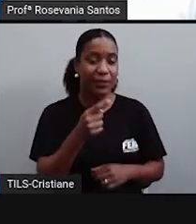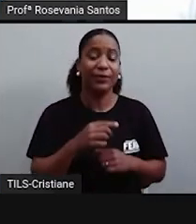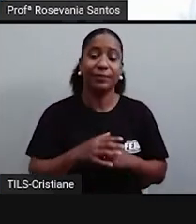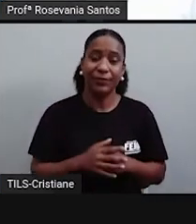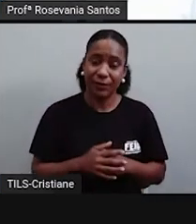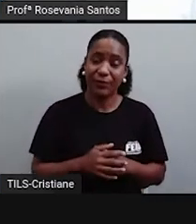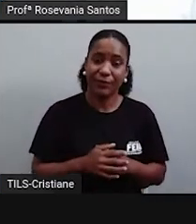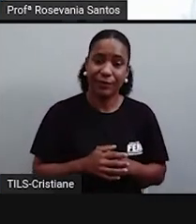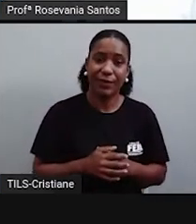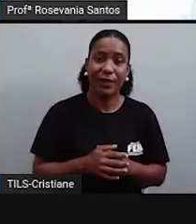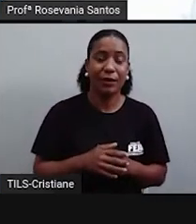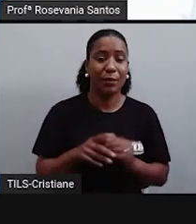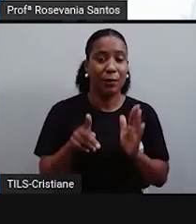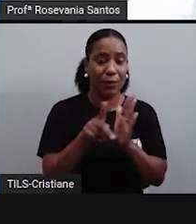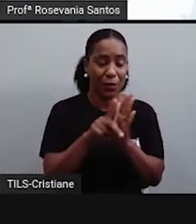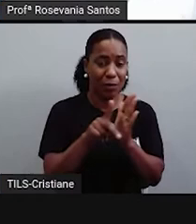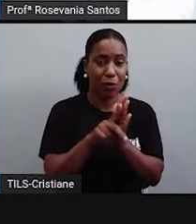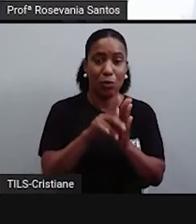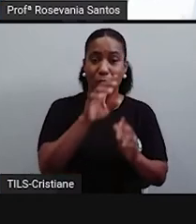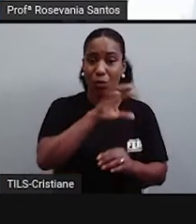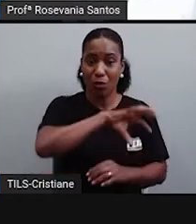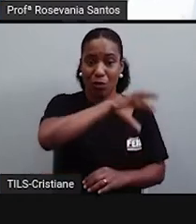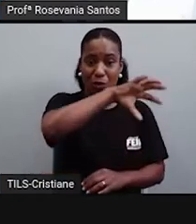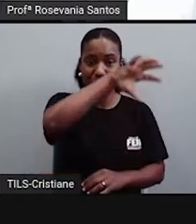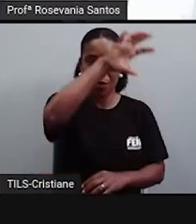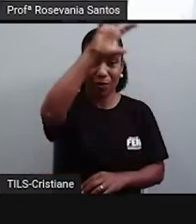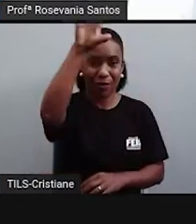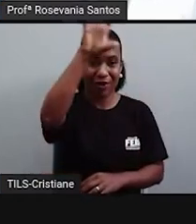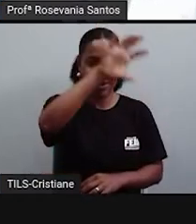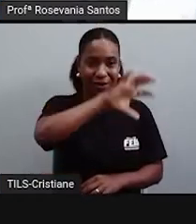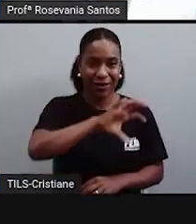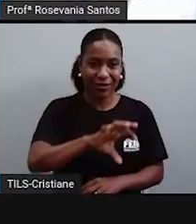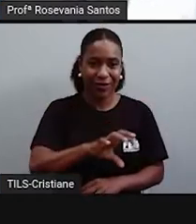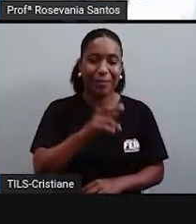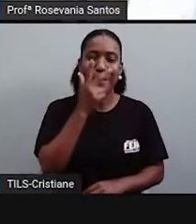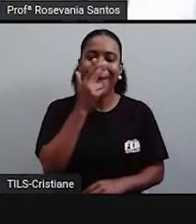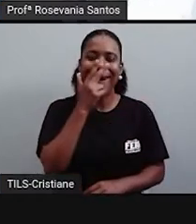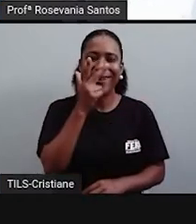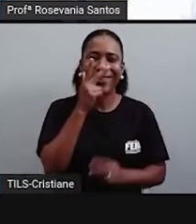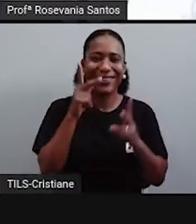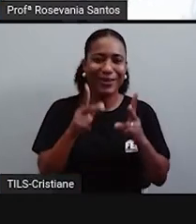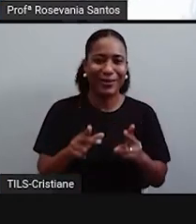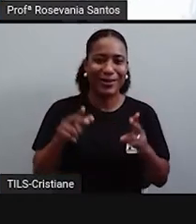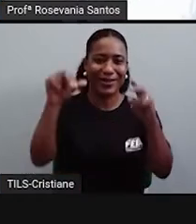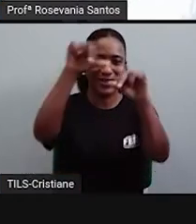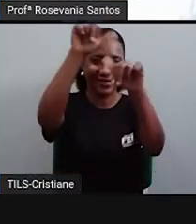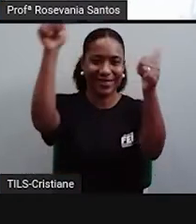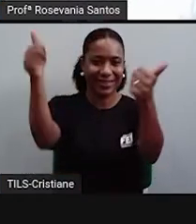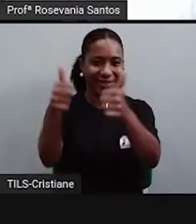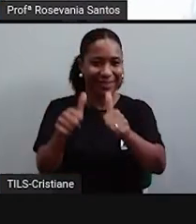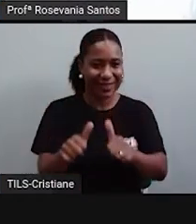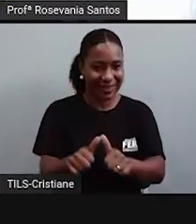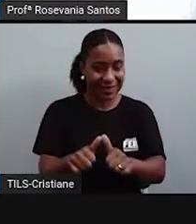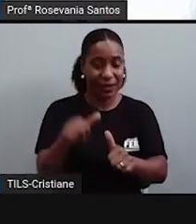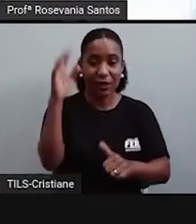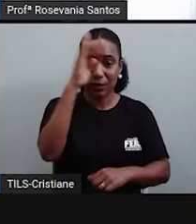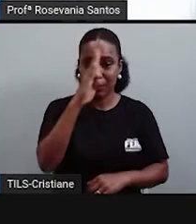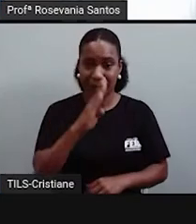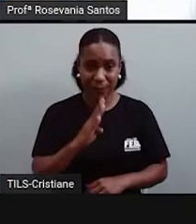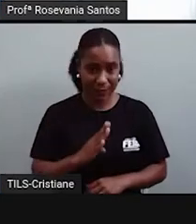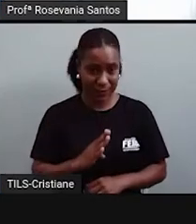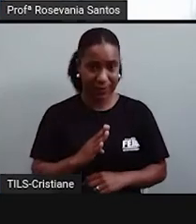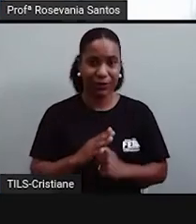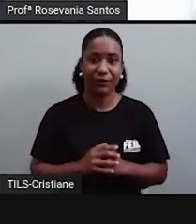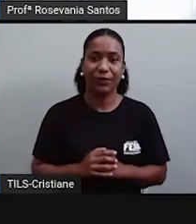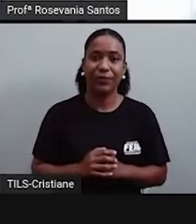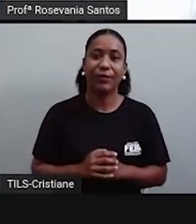territóriozinho aqui, mas que ficou bem parecido com a concorduração que a gente tem hoje, né, do território de Madrid. Ele acabou anulando